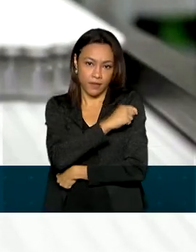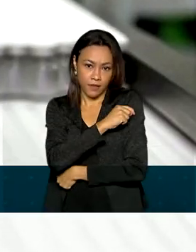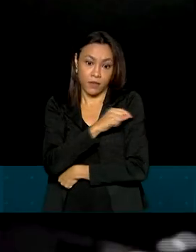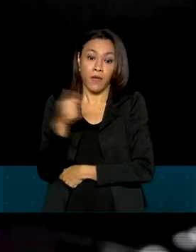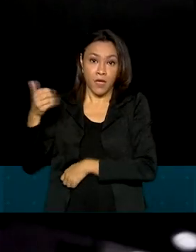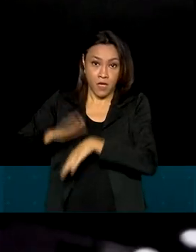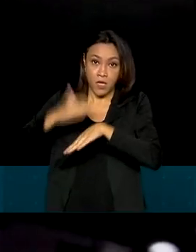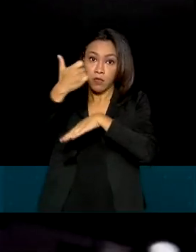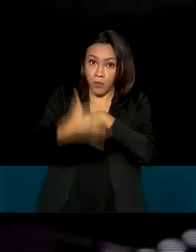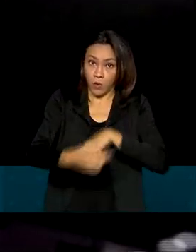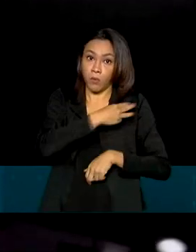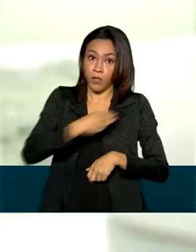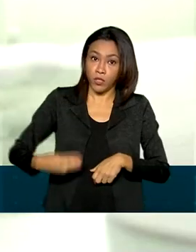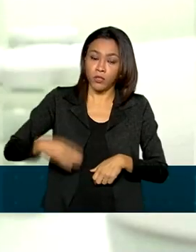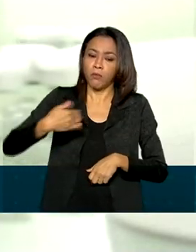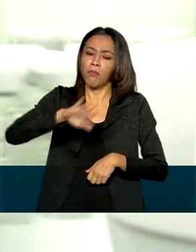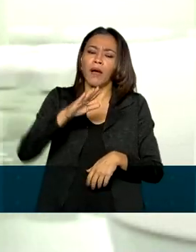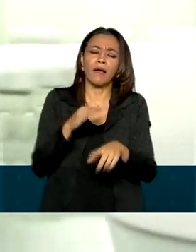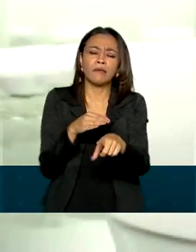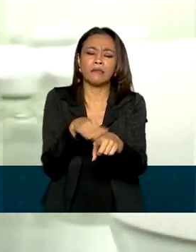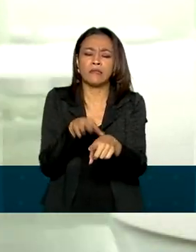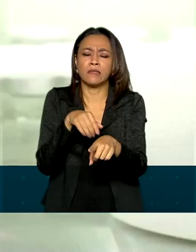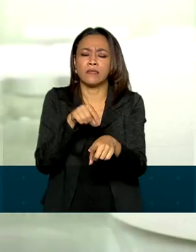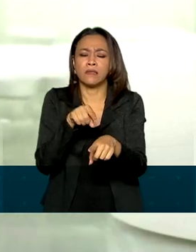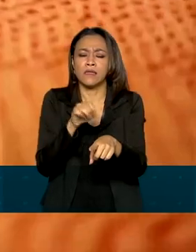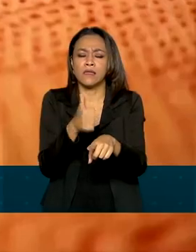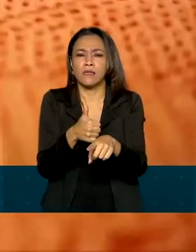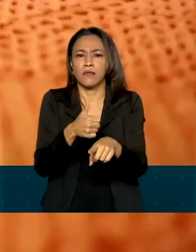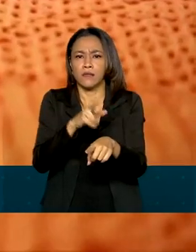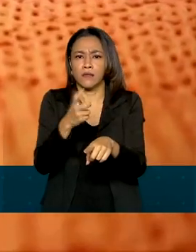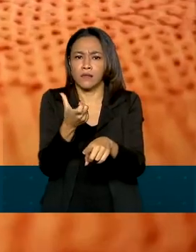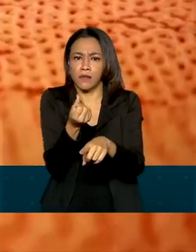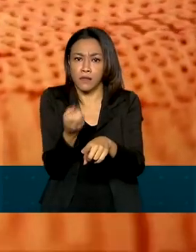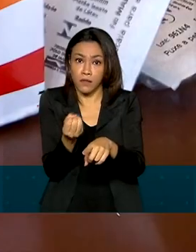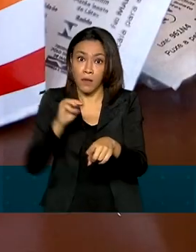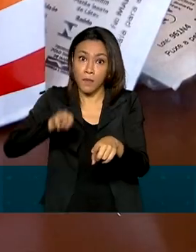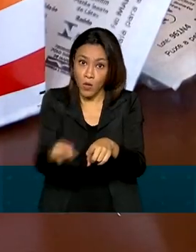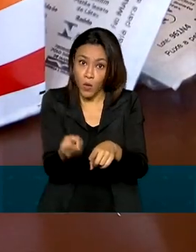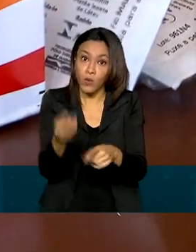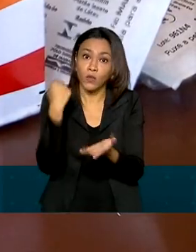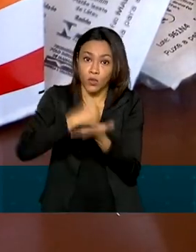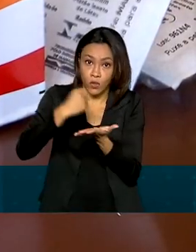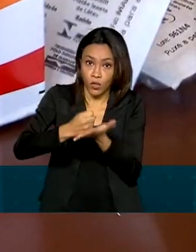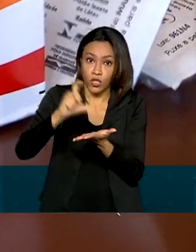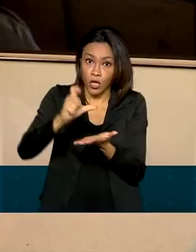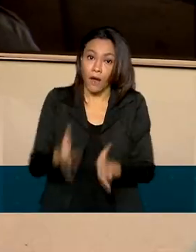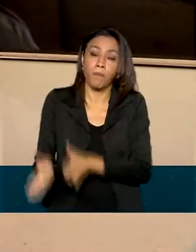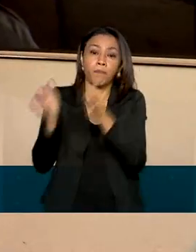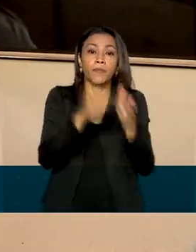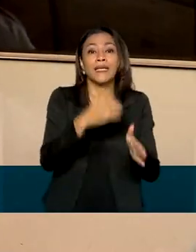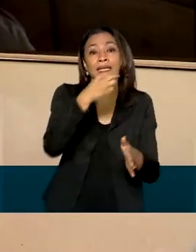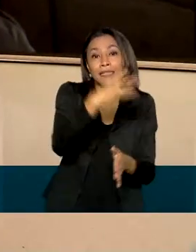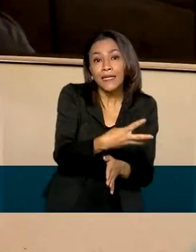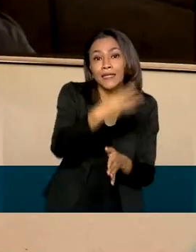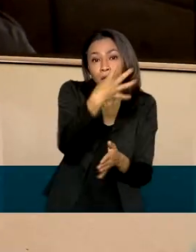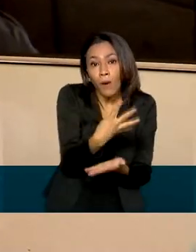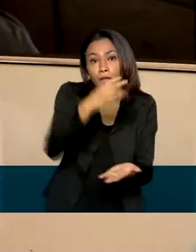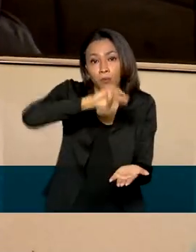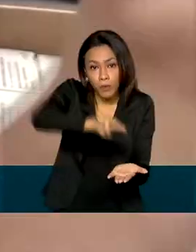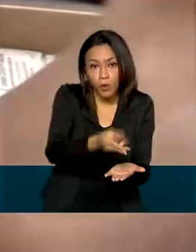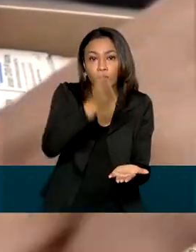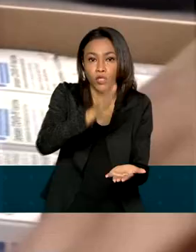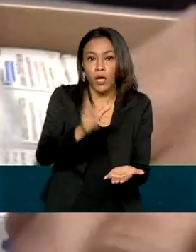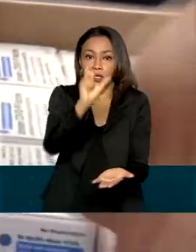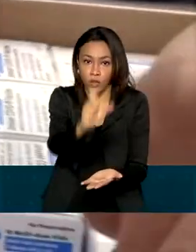de 560 milhões de doses de vacinas contra a Covid-19 foram contratadas e 34 milhões já distribuídas aos